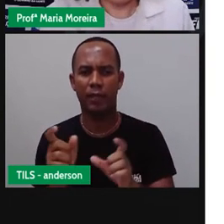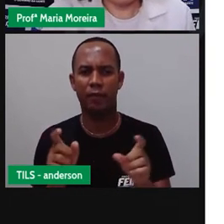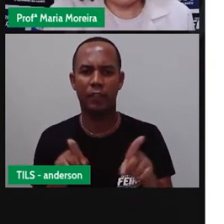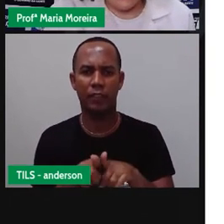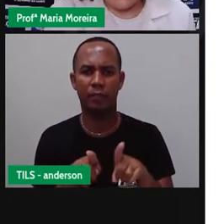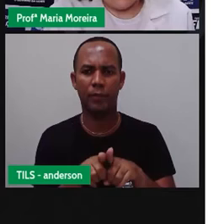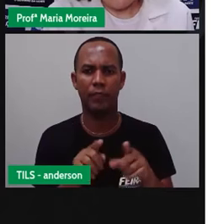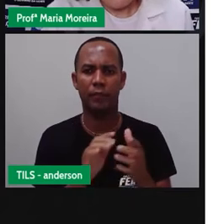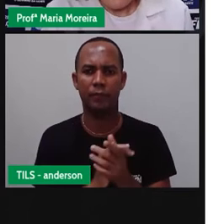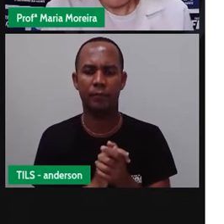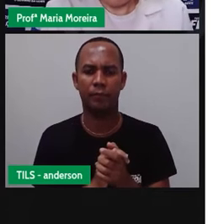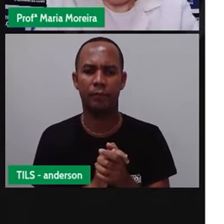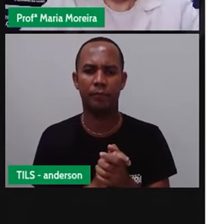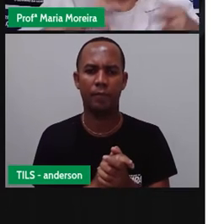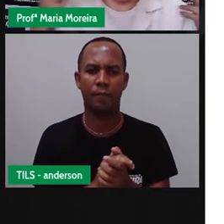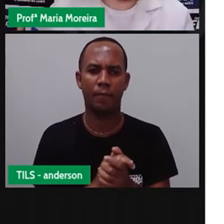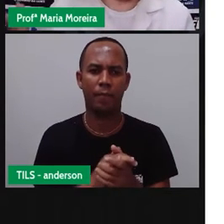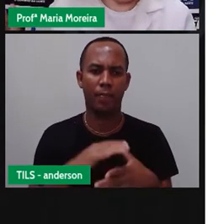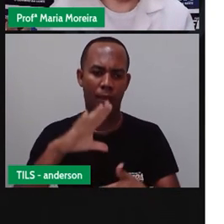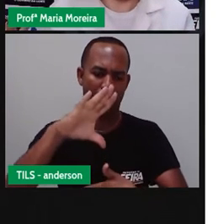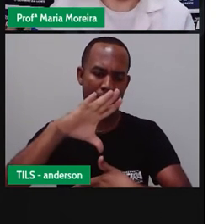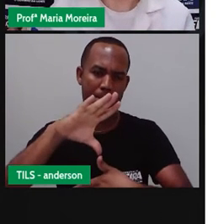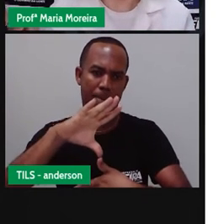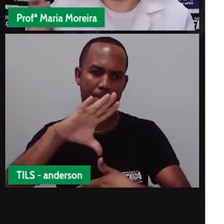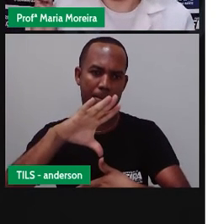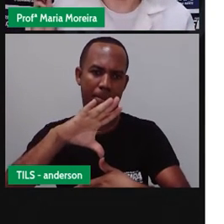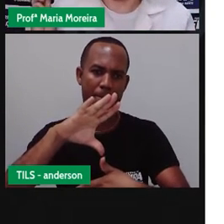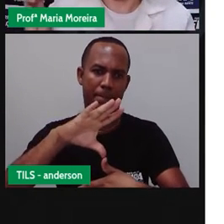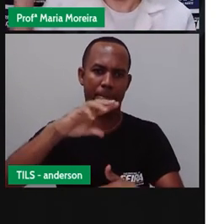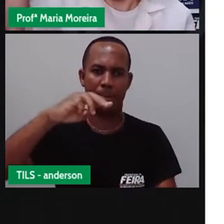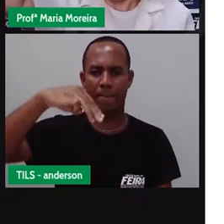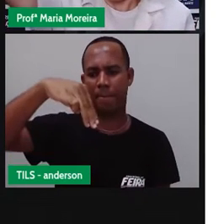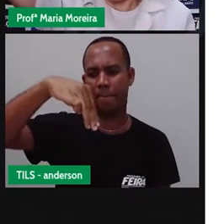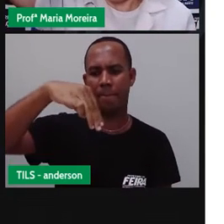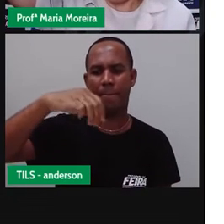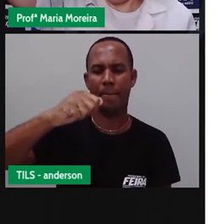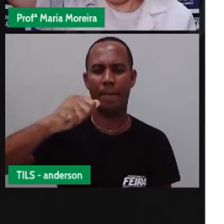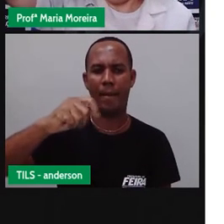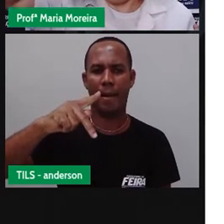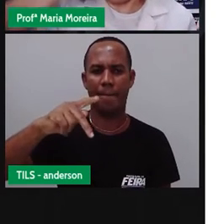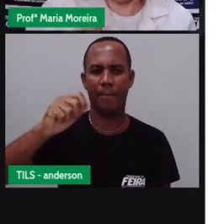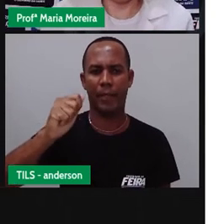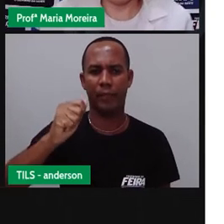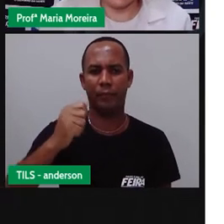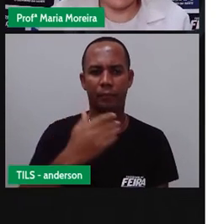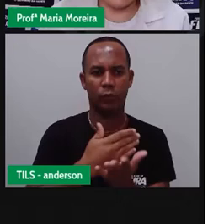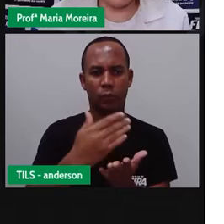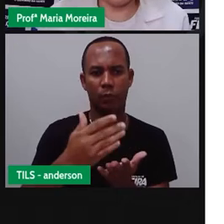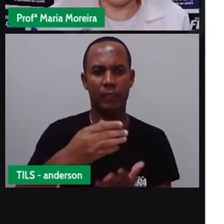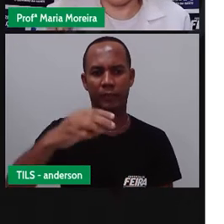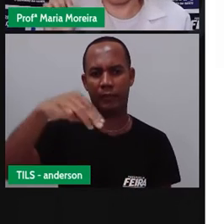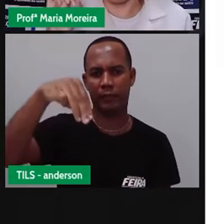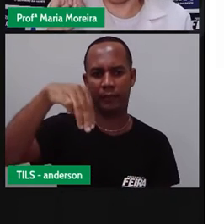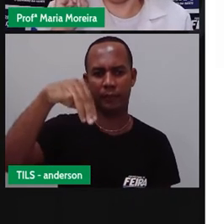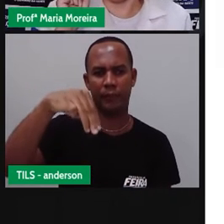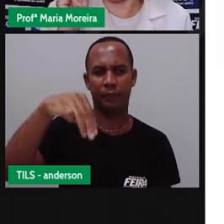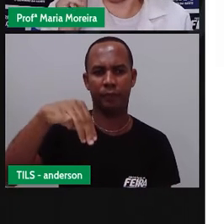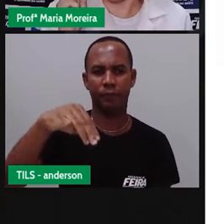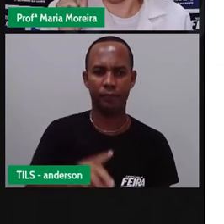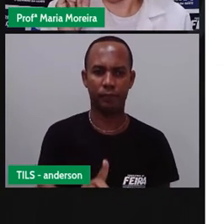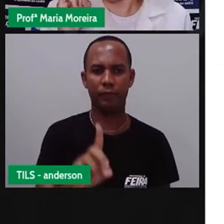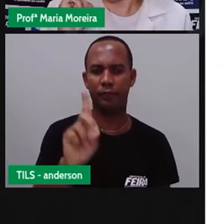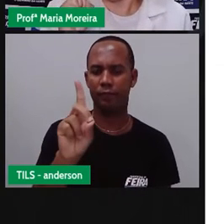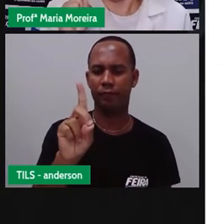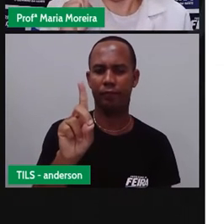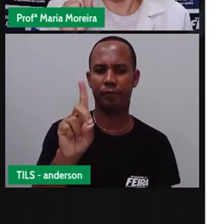mata e data. Bom, mata começa com a letra M. Data, D é como Anderson.